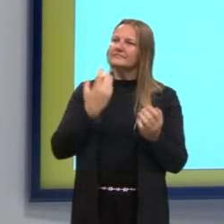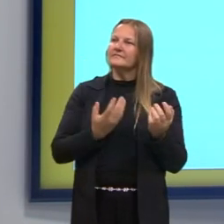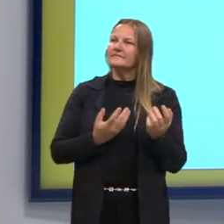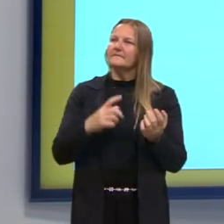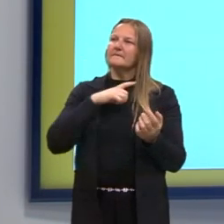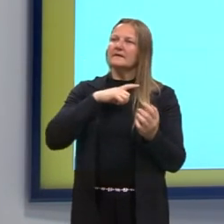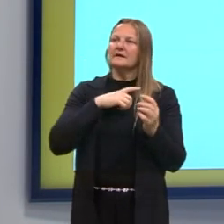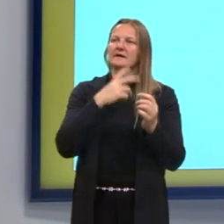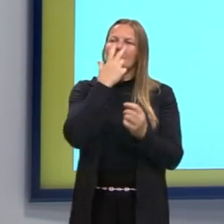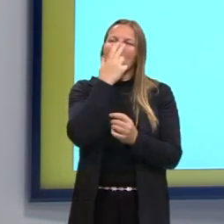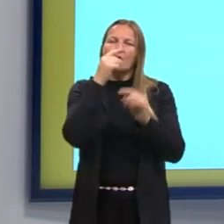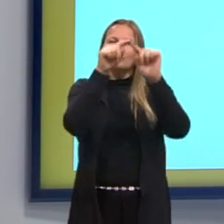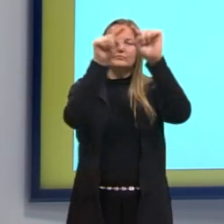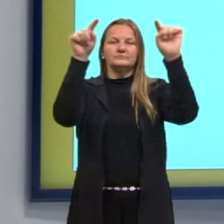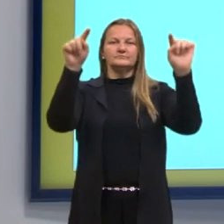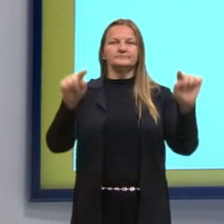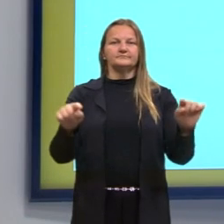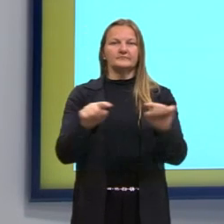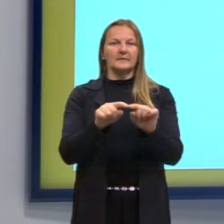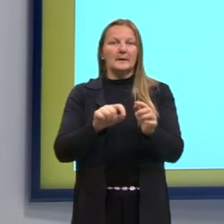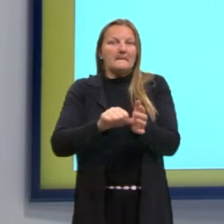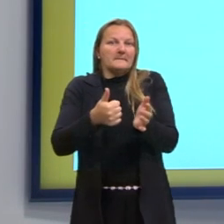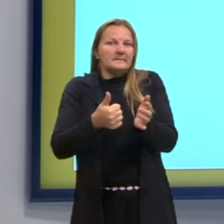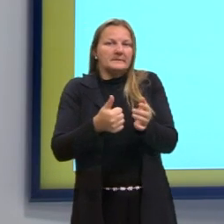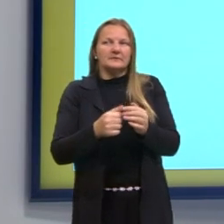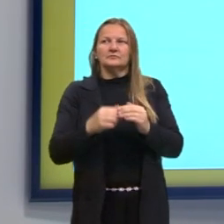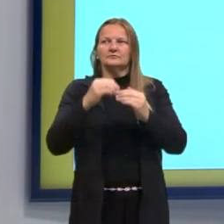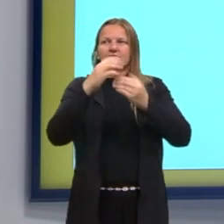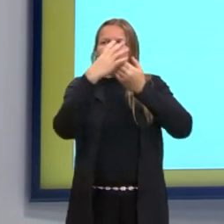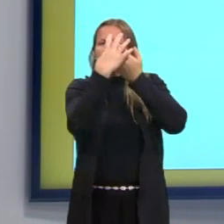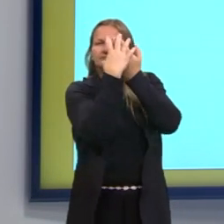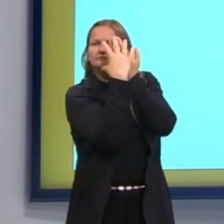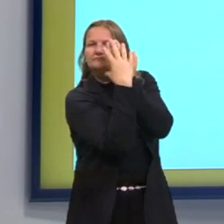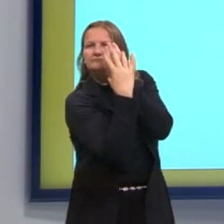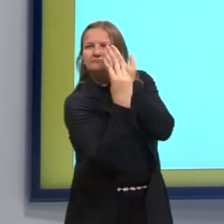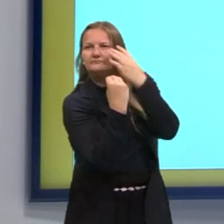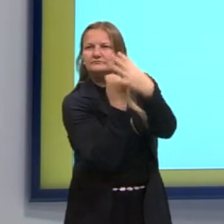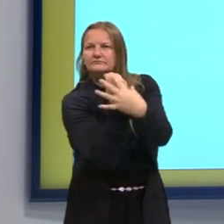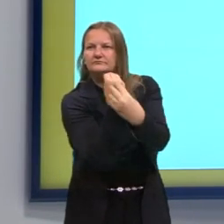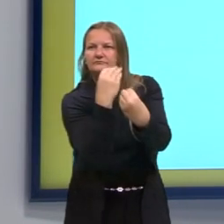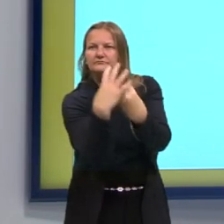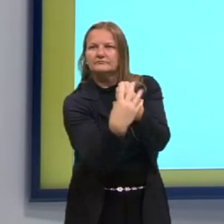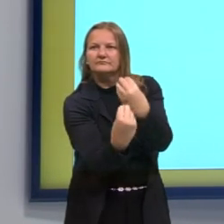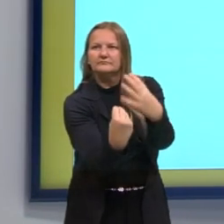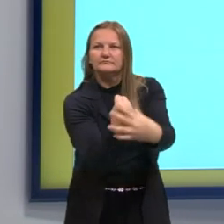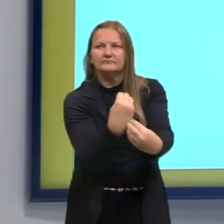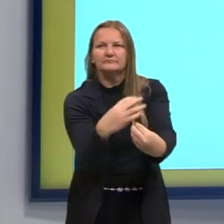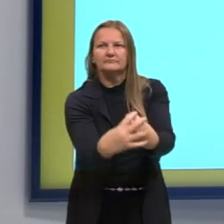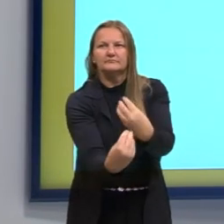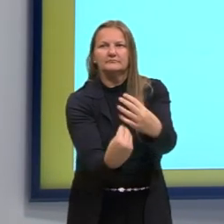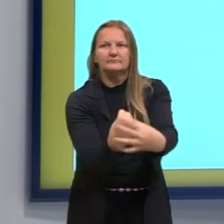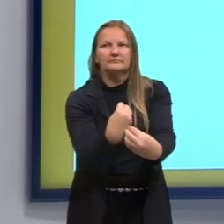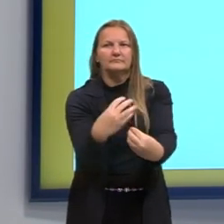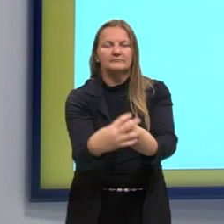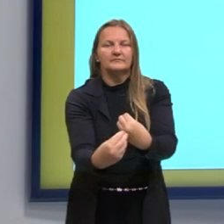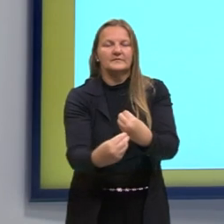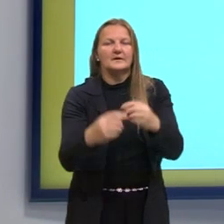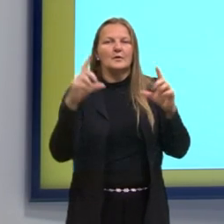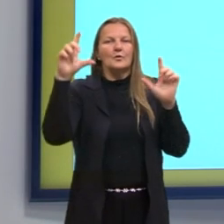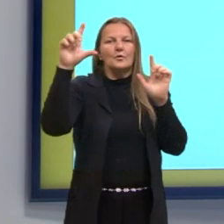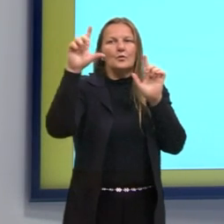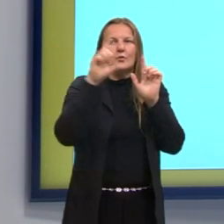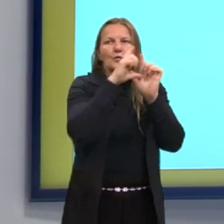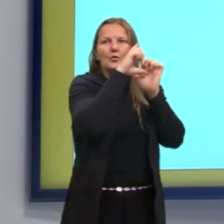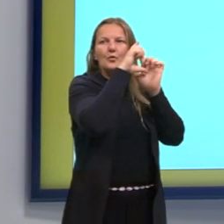temos ali o quadrado inicial e nós conseguimos ver a repetição das imagens, só que cada vez menores.